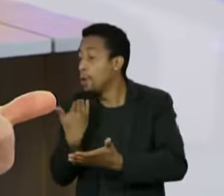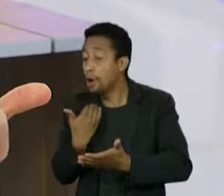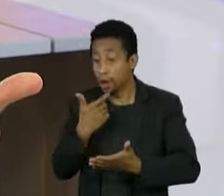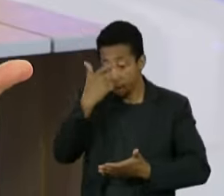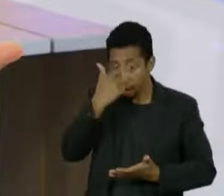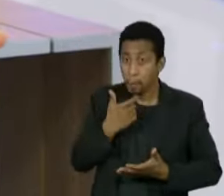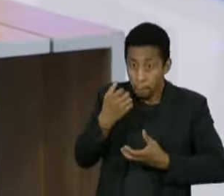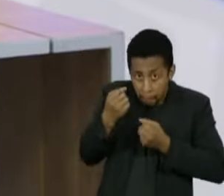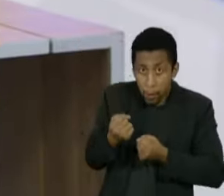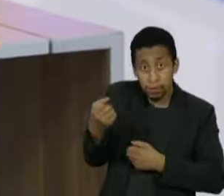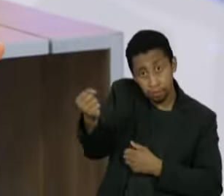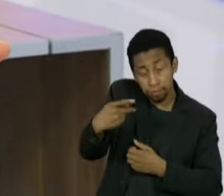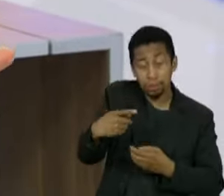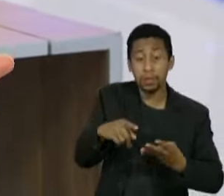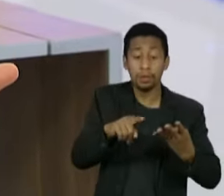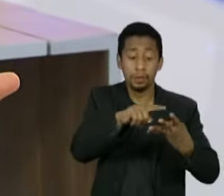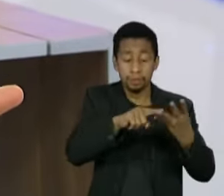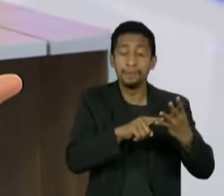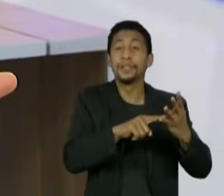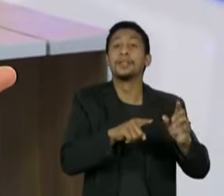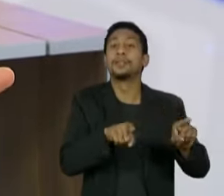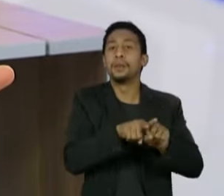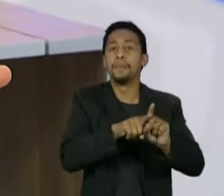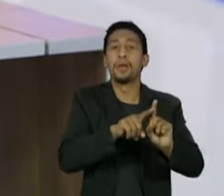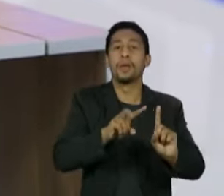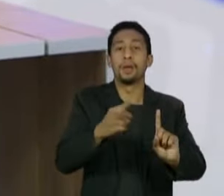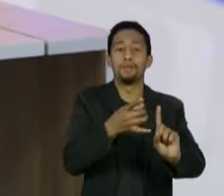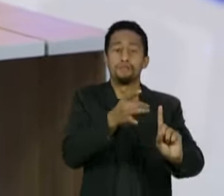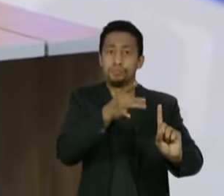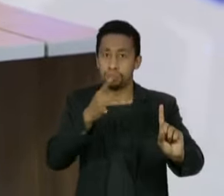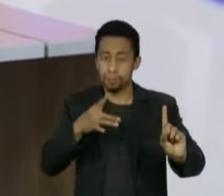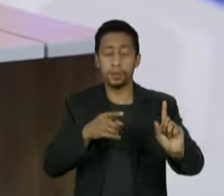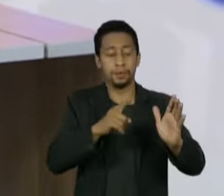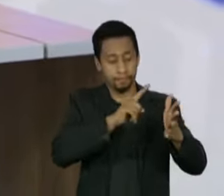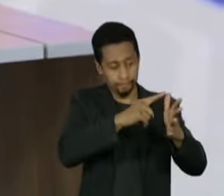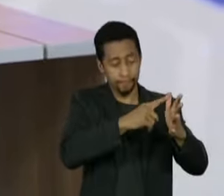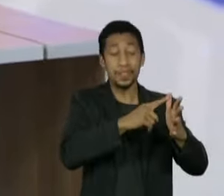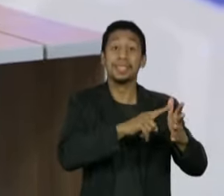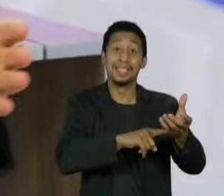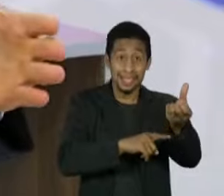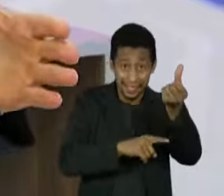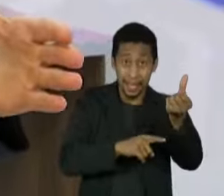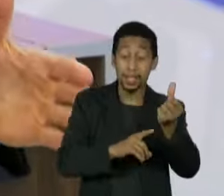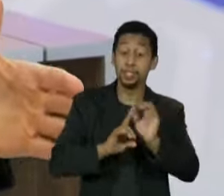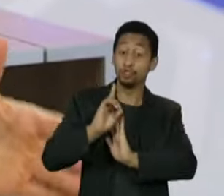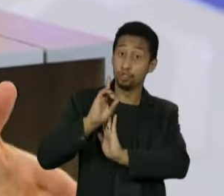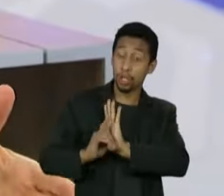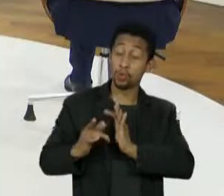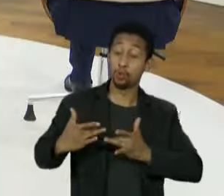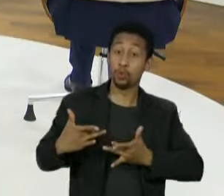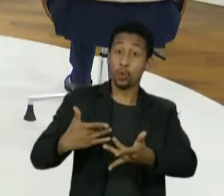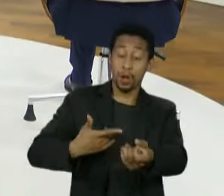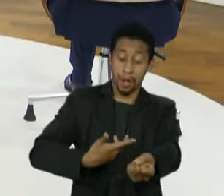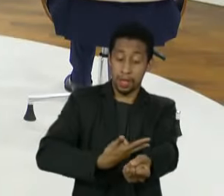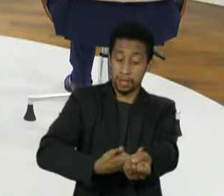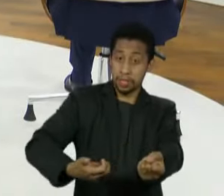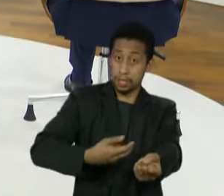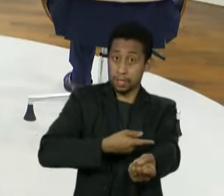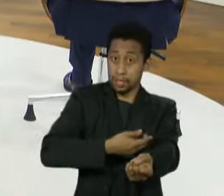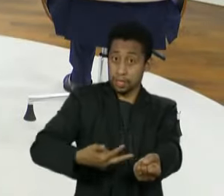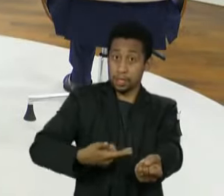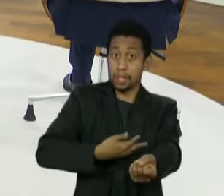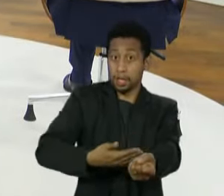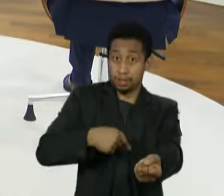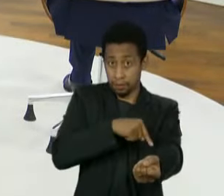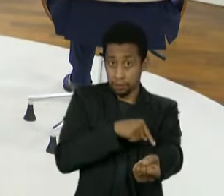criminalização da homofobia, direito de doar sangue. Todas essas conquistas, graças a Deus, obtivemos pela via do